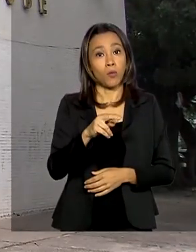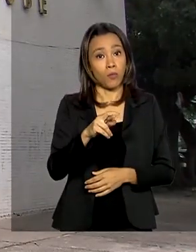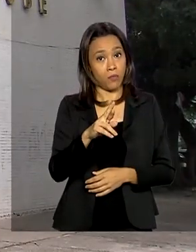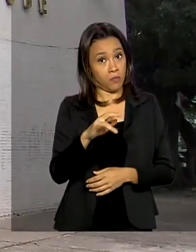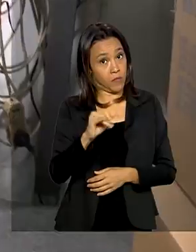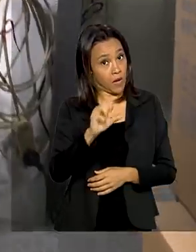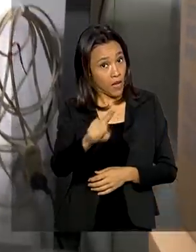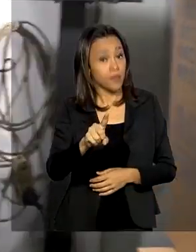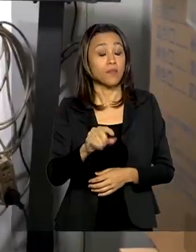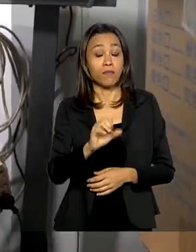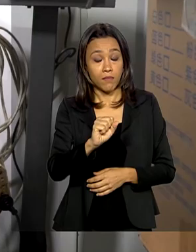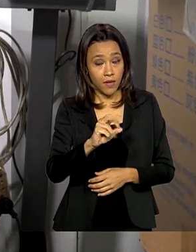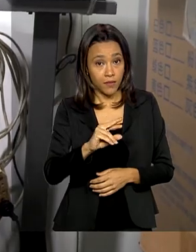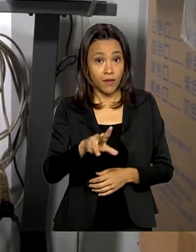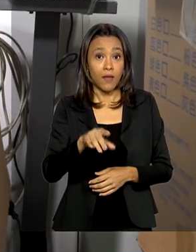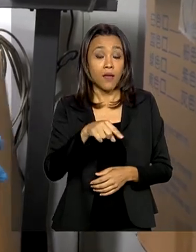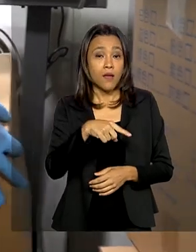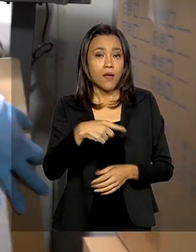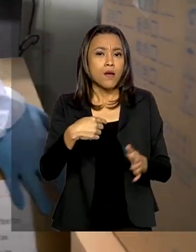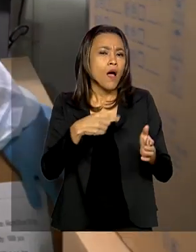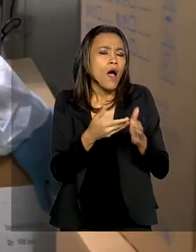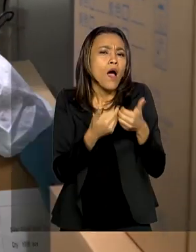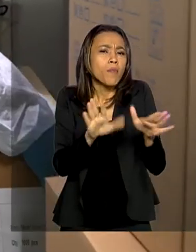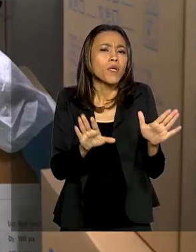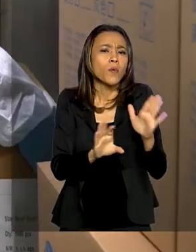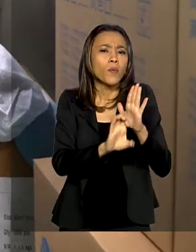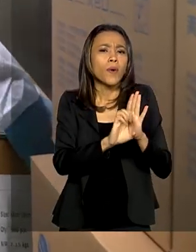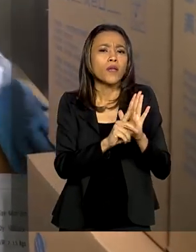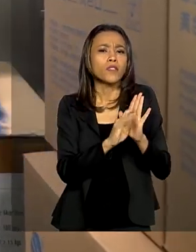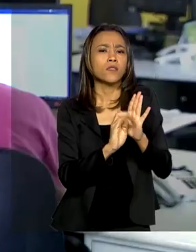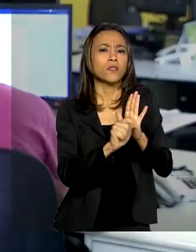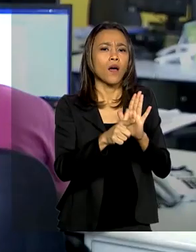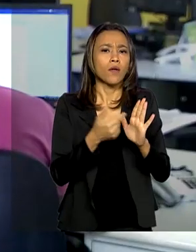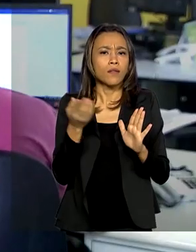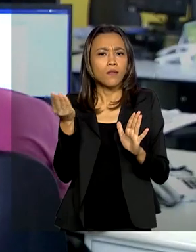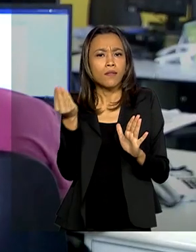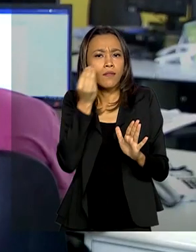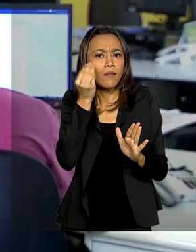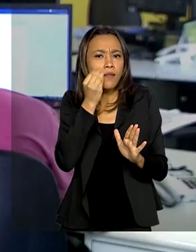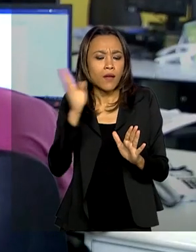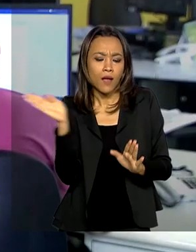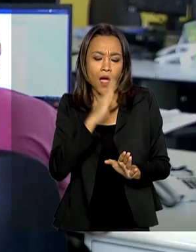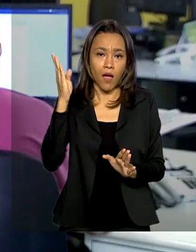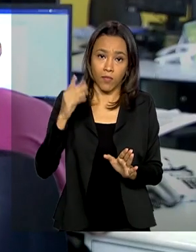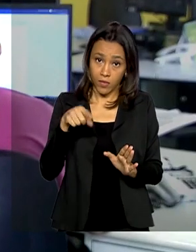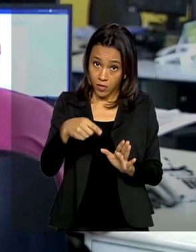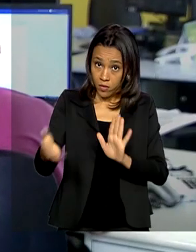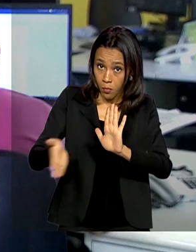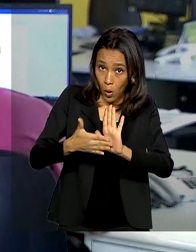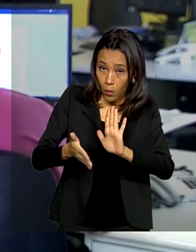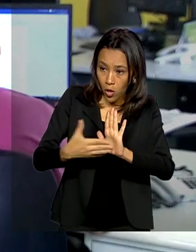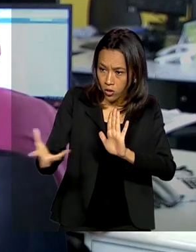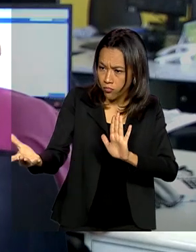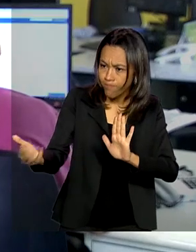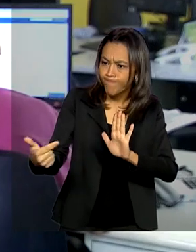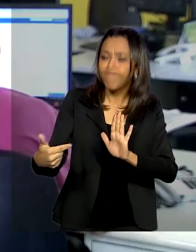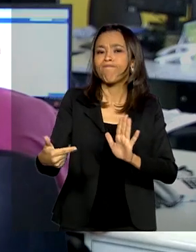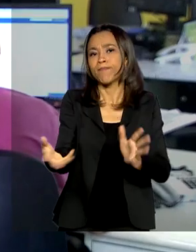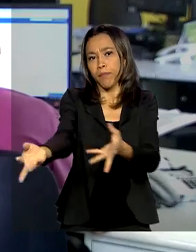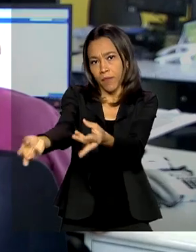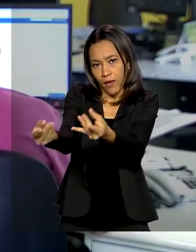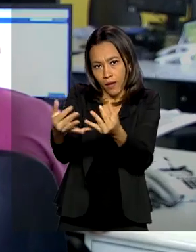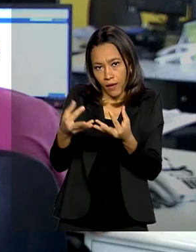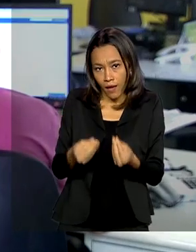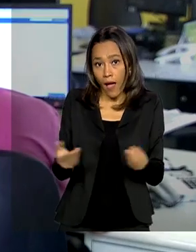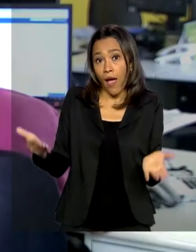uma chamada pública para aquisição de mais de 12 milhões de testes rápidos. As propostas devem ser enviadas ao Ministério até